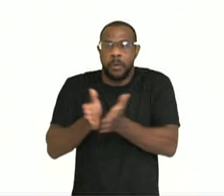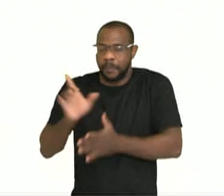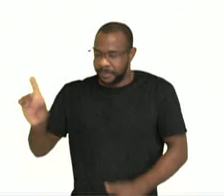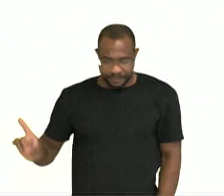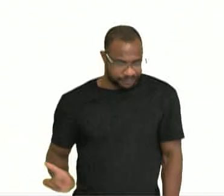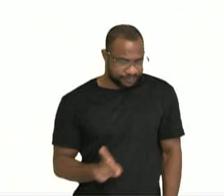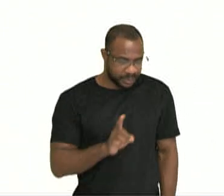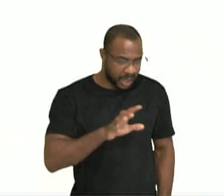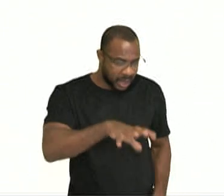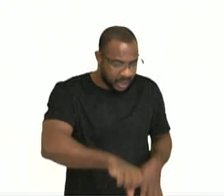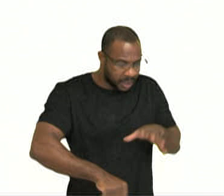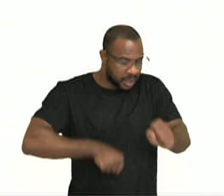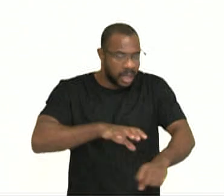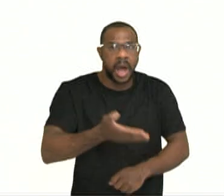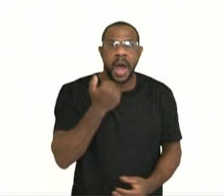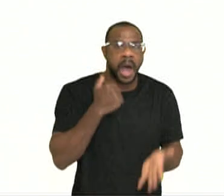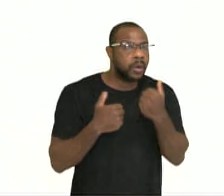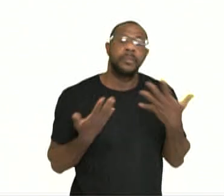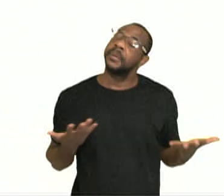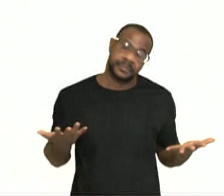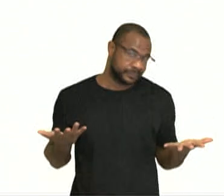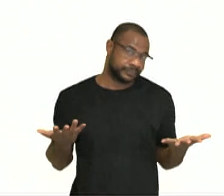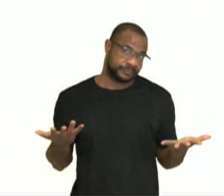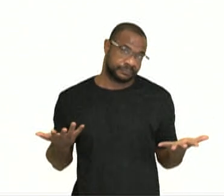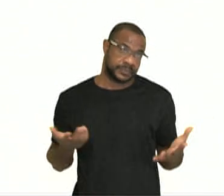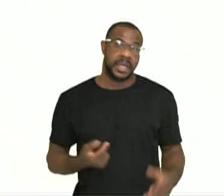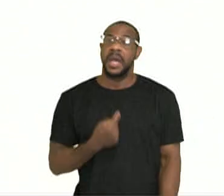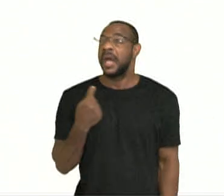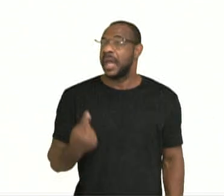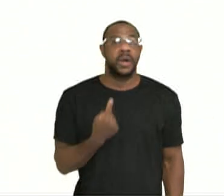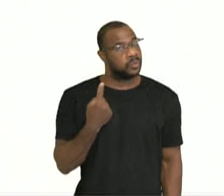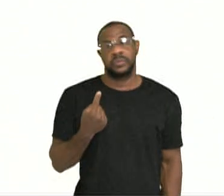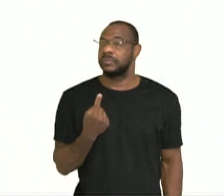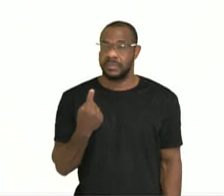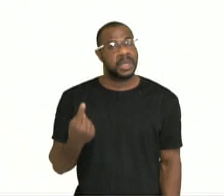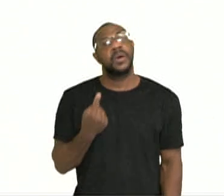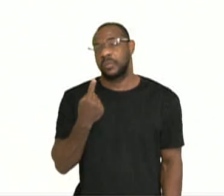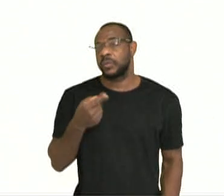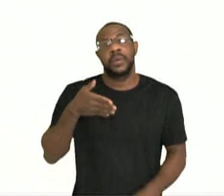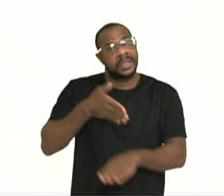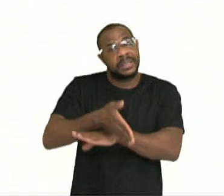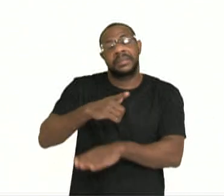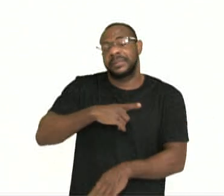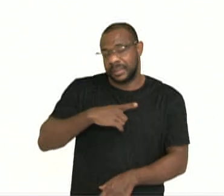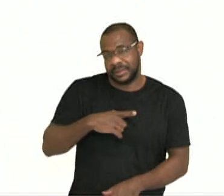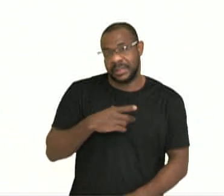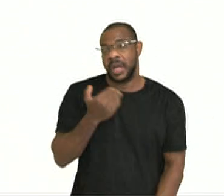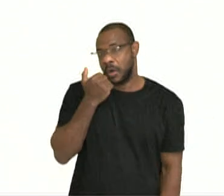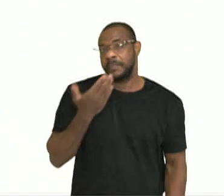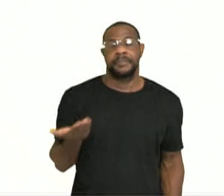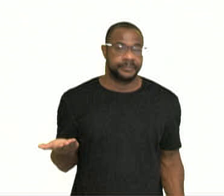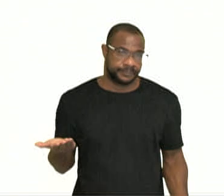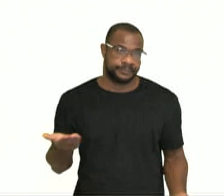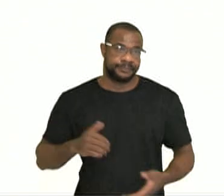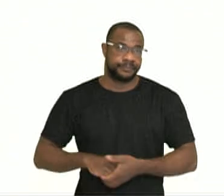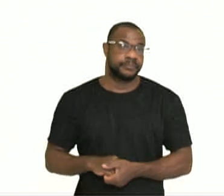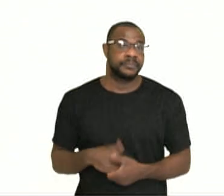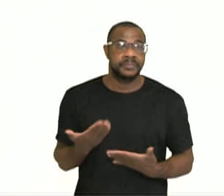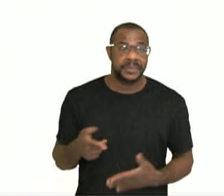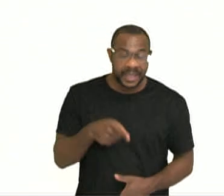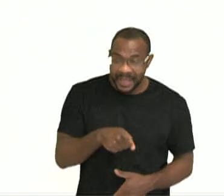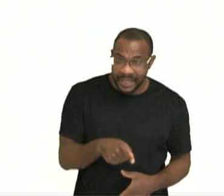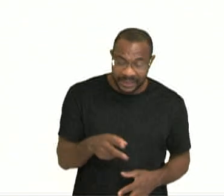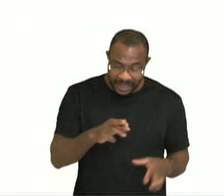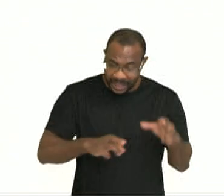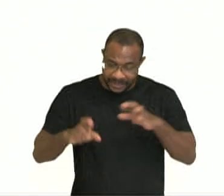eles... É a única maneira de acesso ao alimento que eles têm, é buscando infelizmente naquela condição precária. Então essa